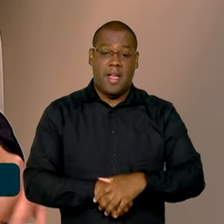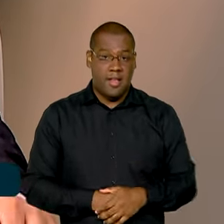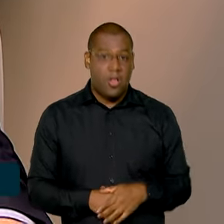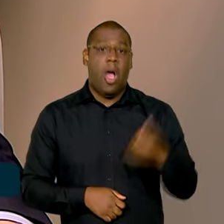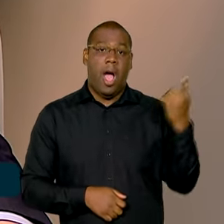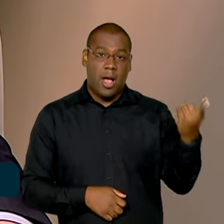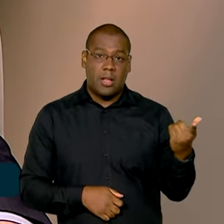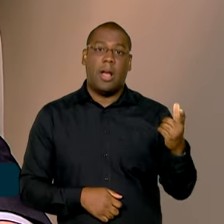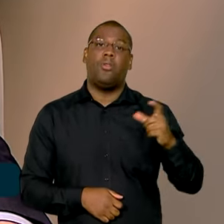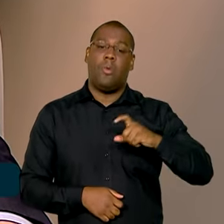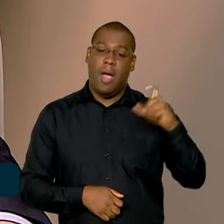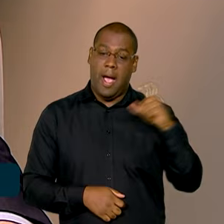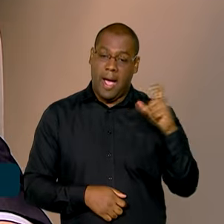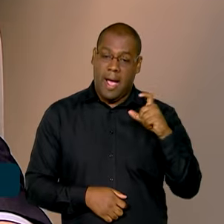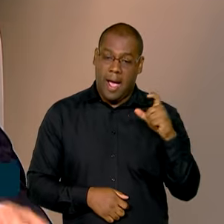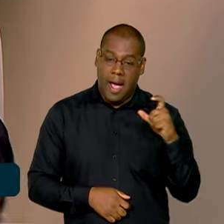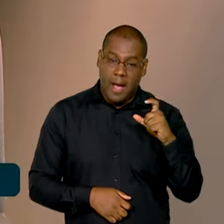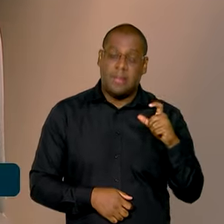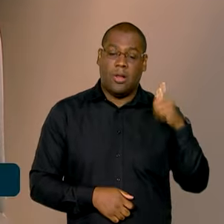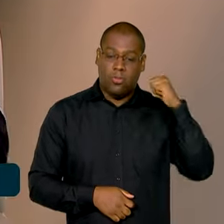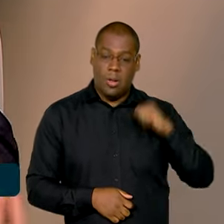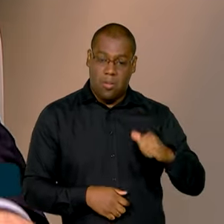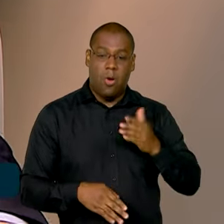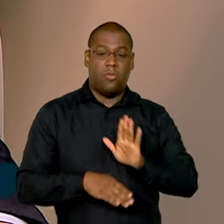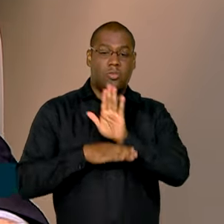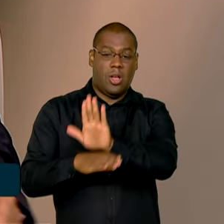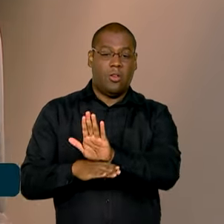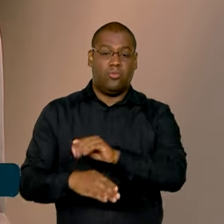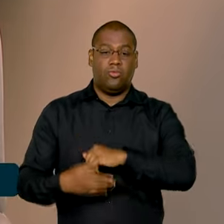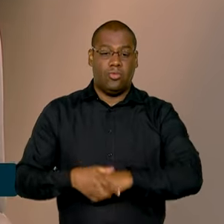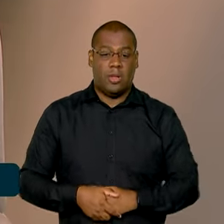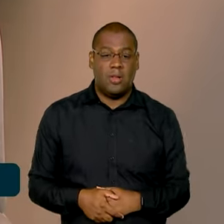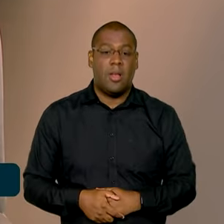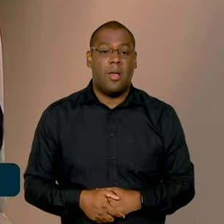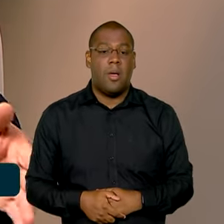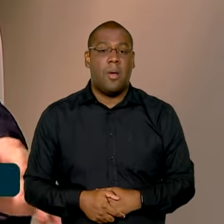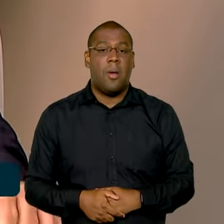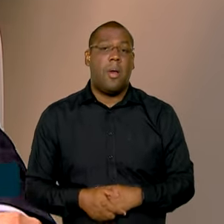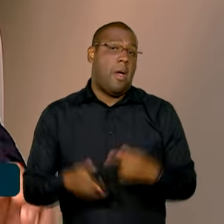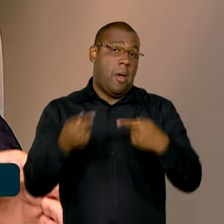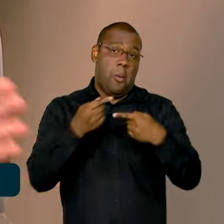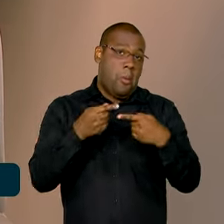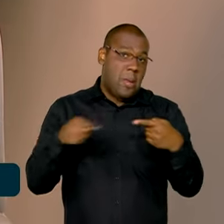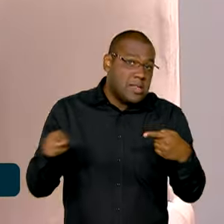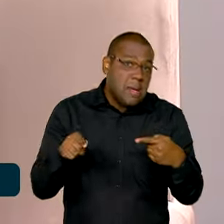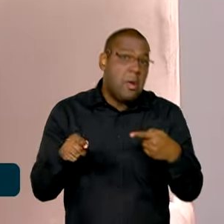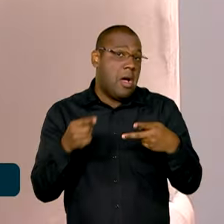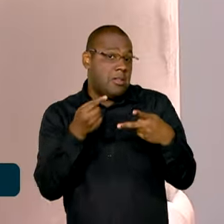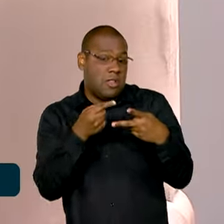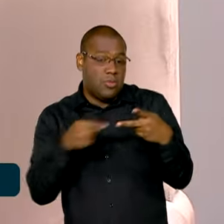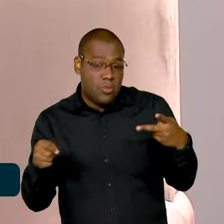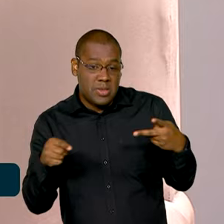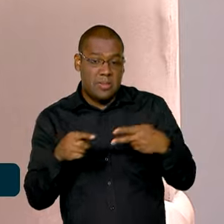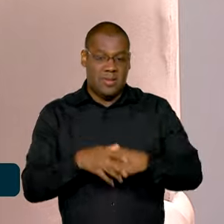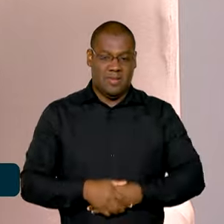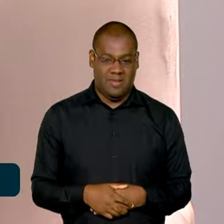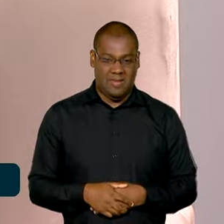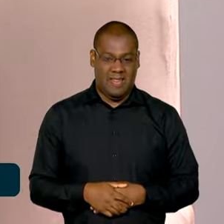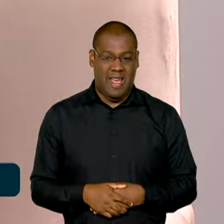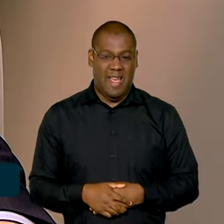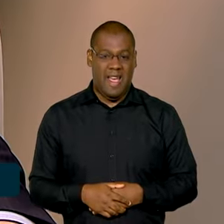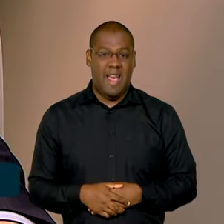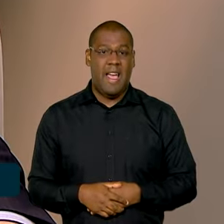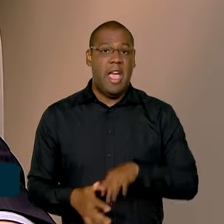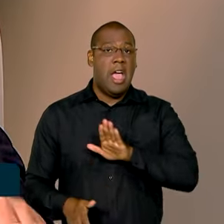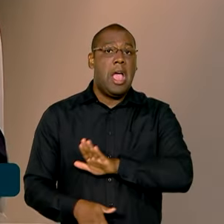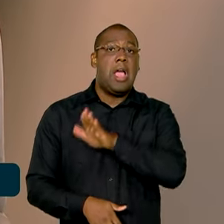gravei outro dia com uma segurada, em sete dias. Ótimo. Alguns em dez dias, quinze dias. Não tem que mais ir presencialmente, né, presidente?